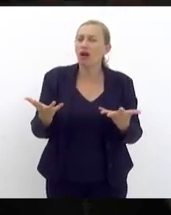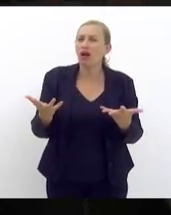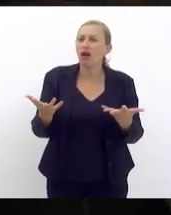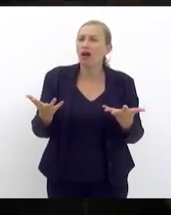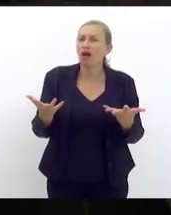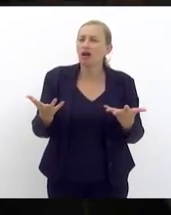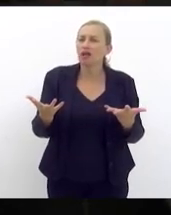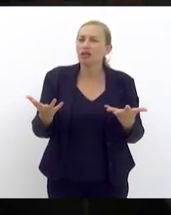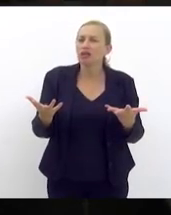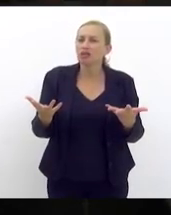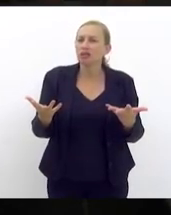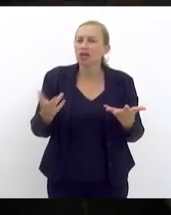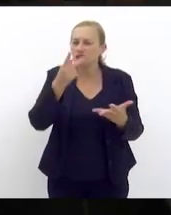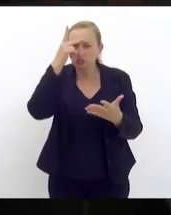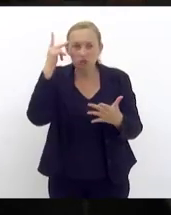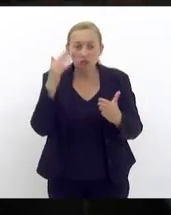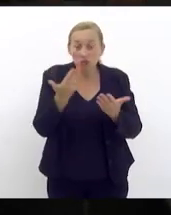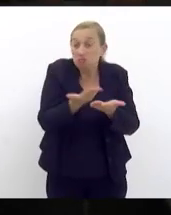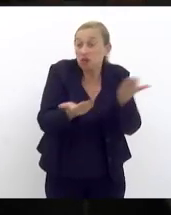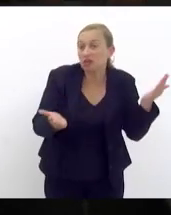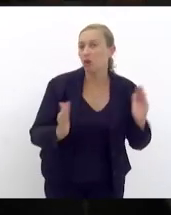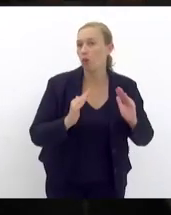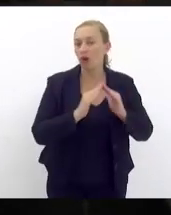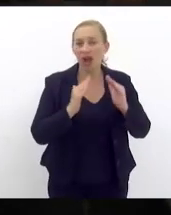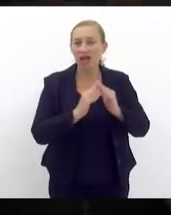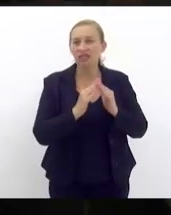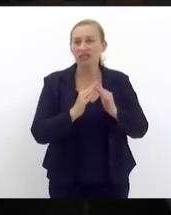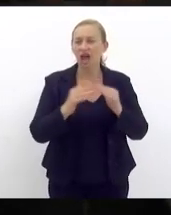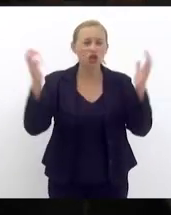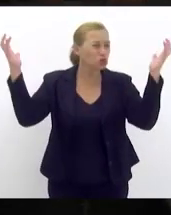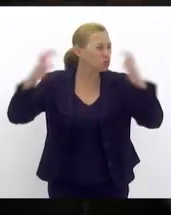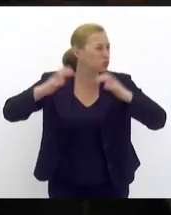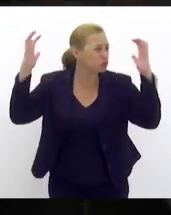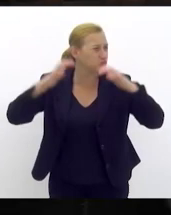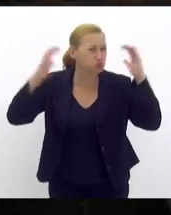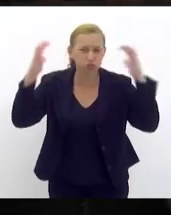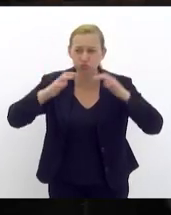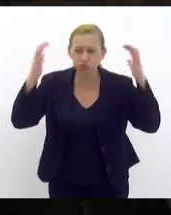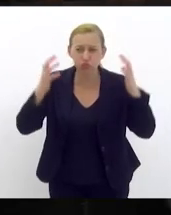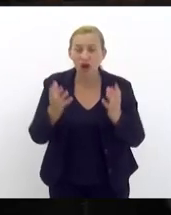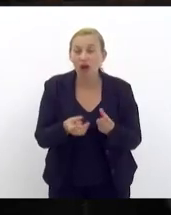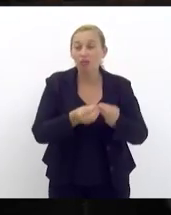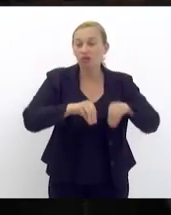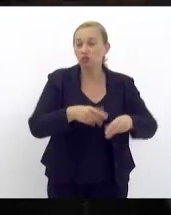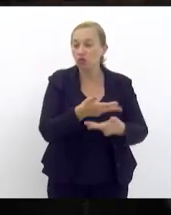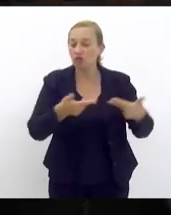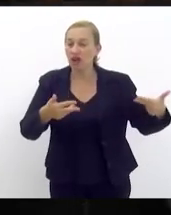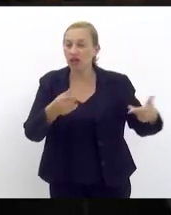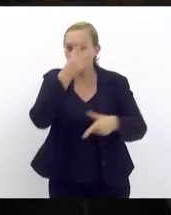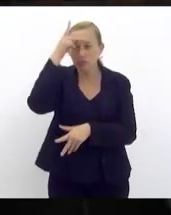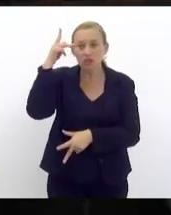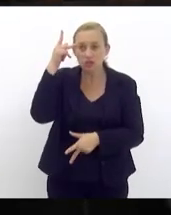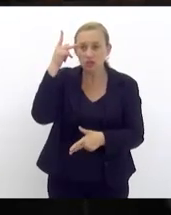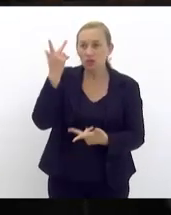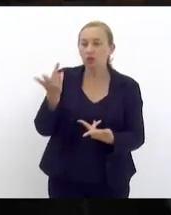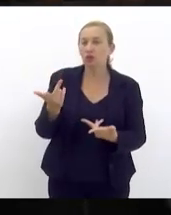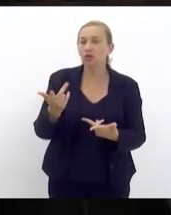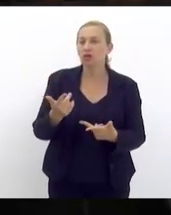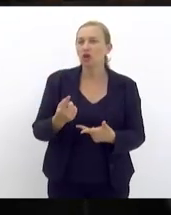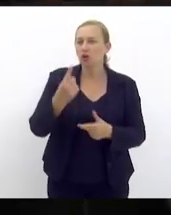sem tudo em suas casas foi a chuva muito volumosa e ocasionou lá 1